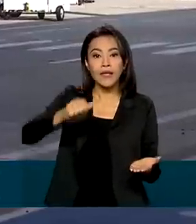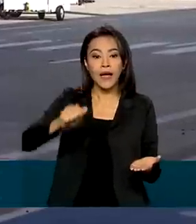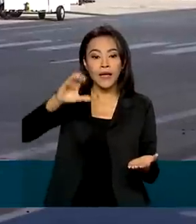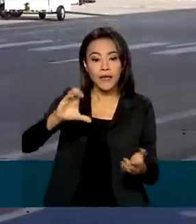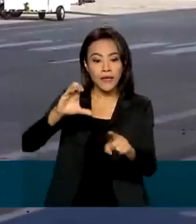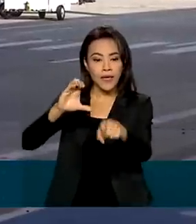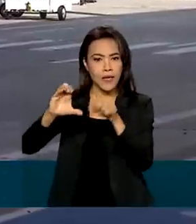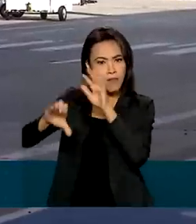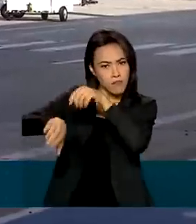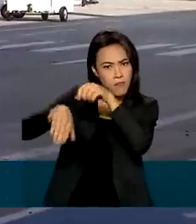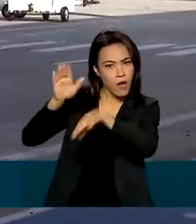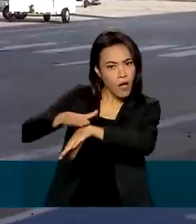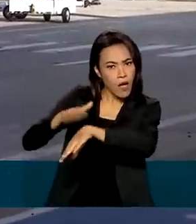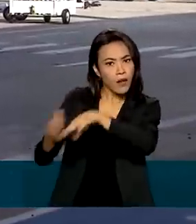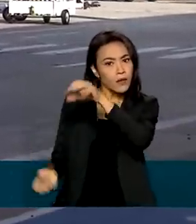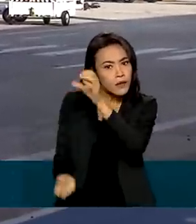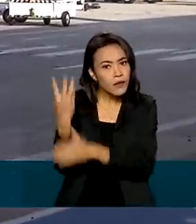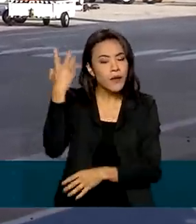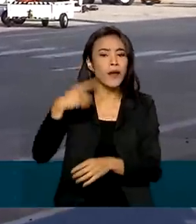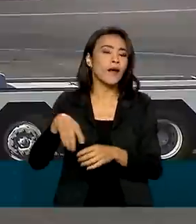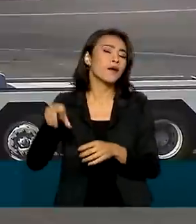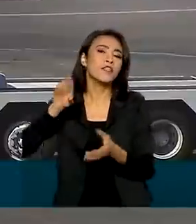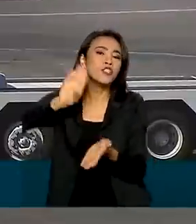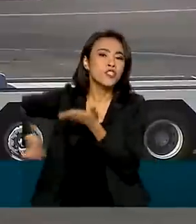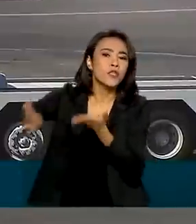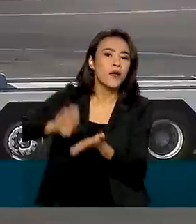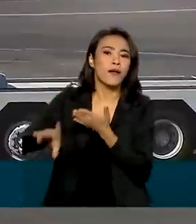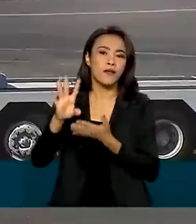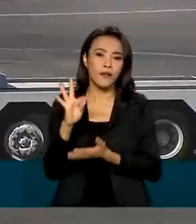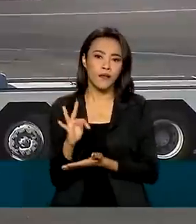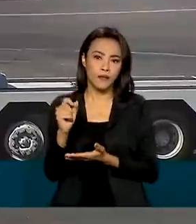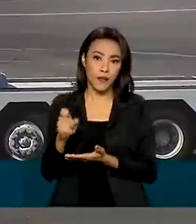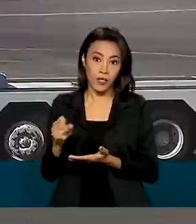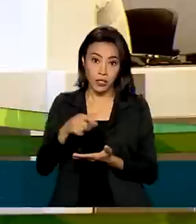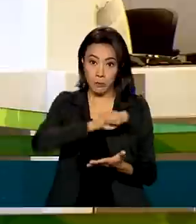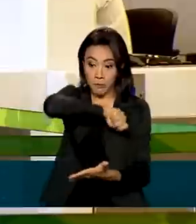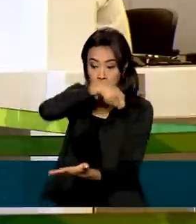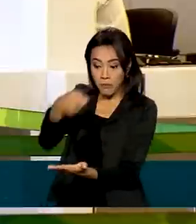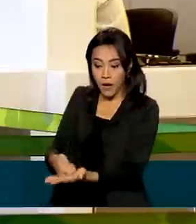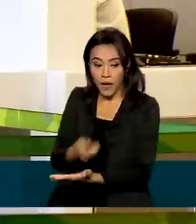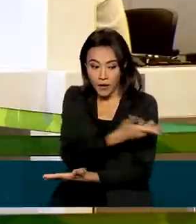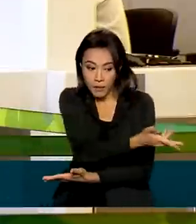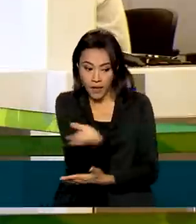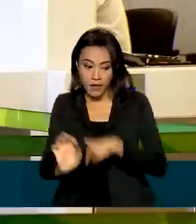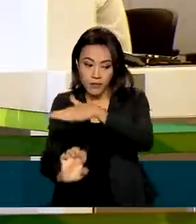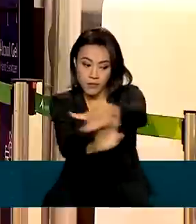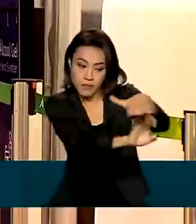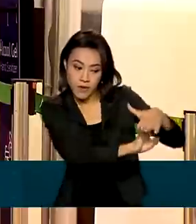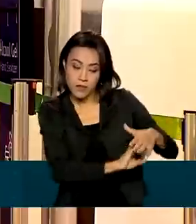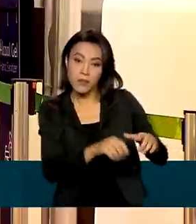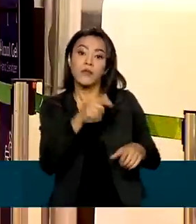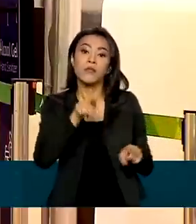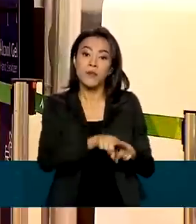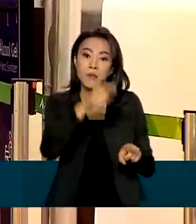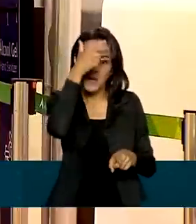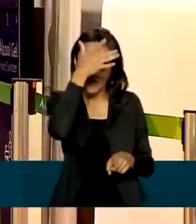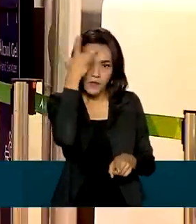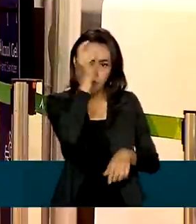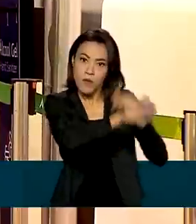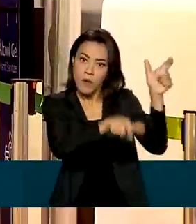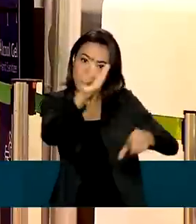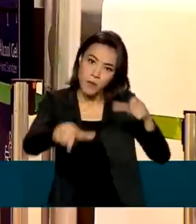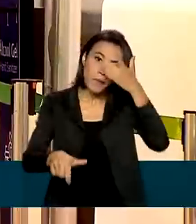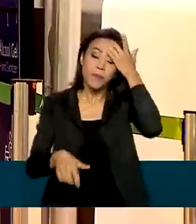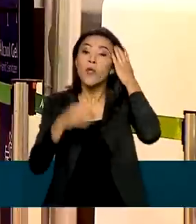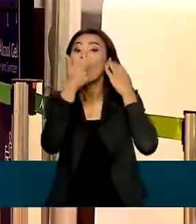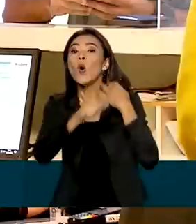e extinguir tarifas aeroportuárias pagas pelas companhias e pelos passageiros. Outra novidade